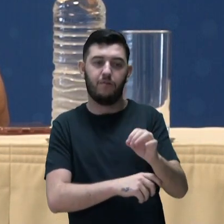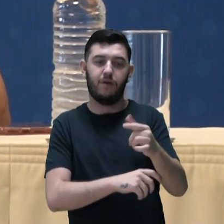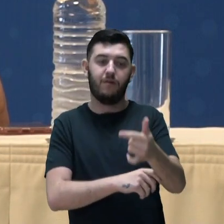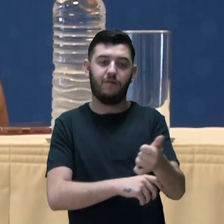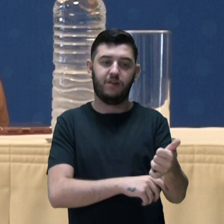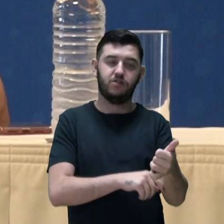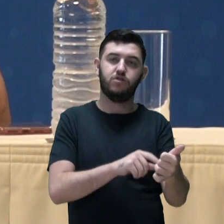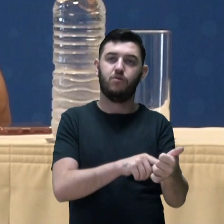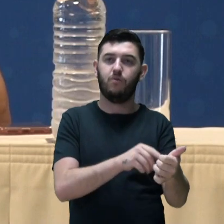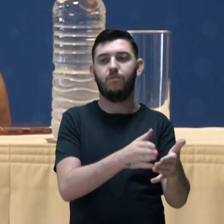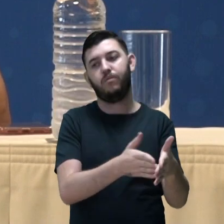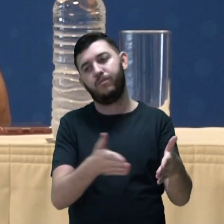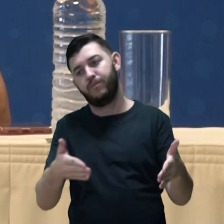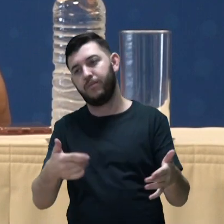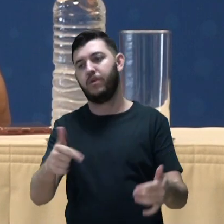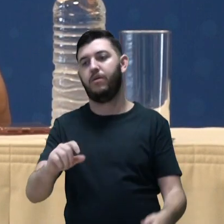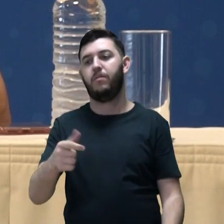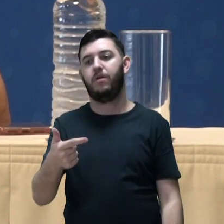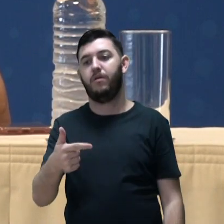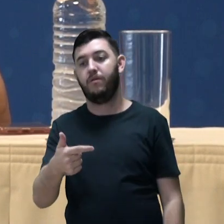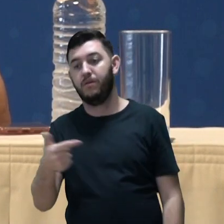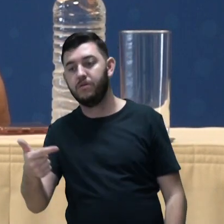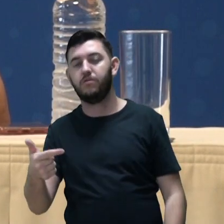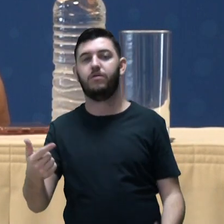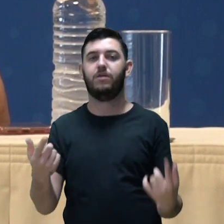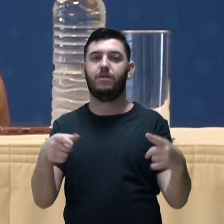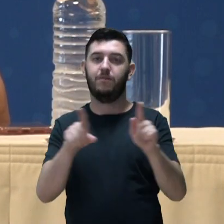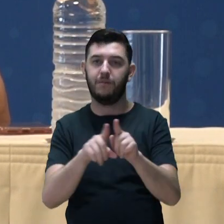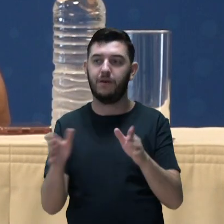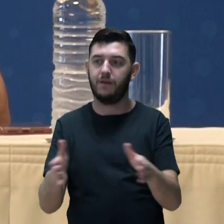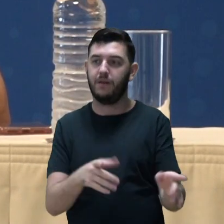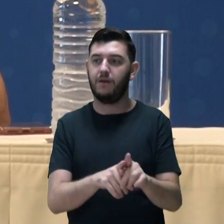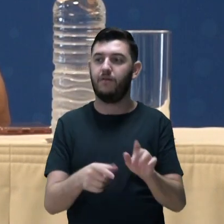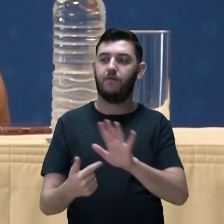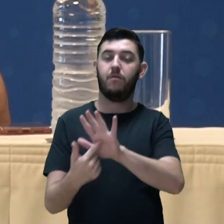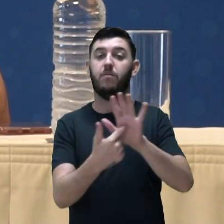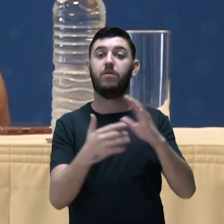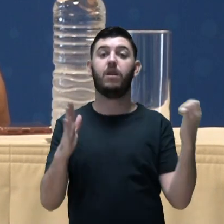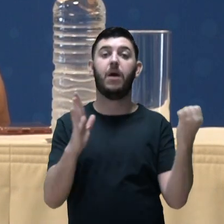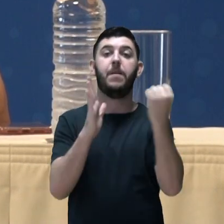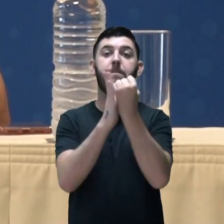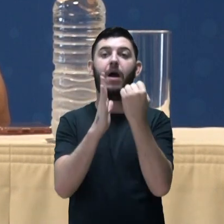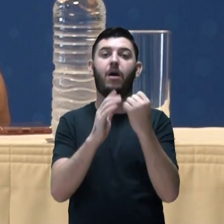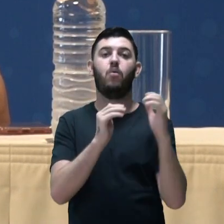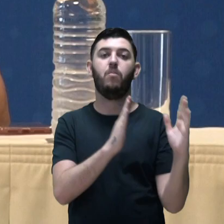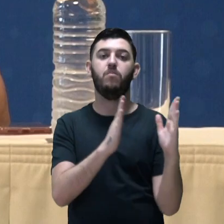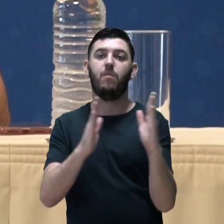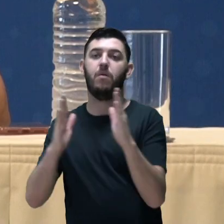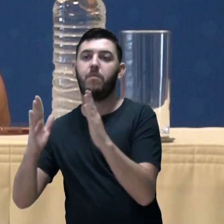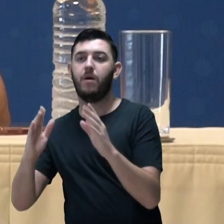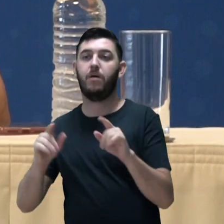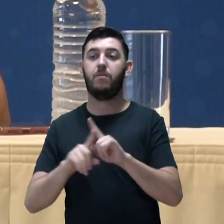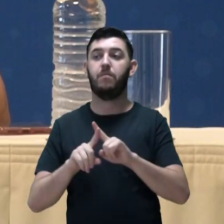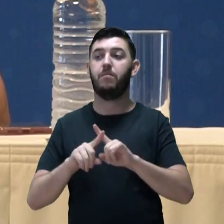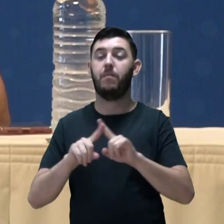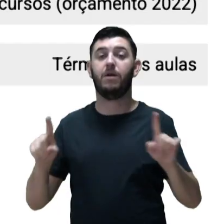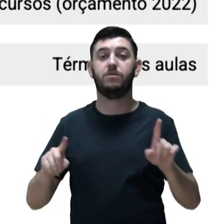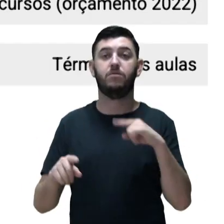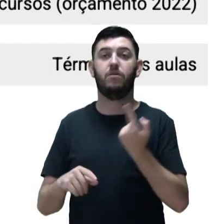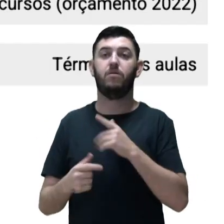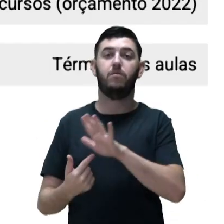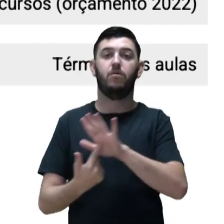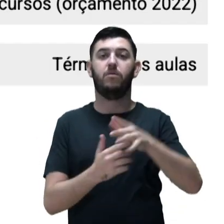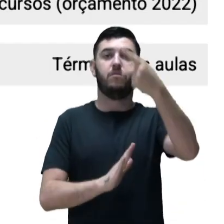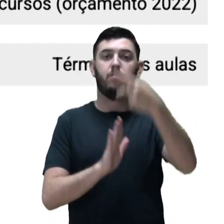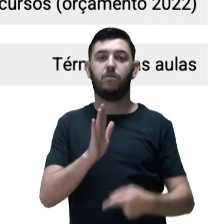E, apenas para mostrar um pouco dos principais marcos temporais da nossa ação, a gente está lançando hoje o Qualifica Mais Progredir. A gente já